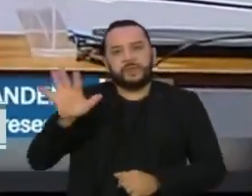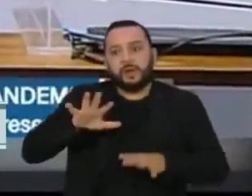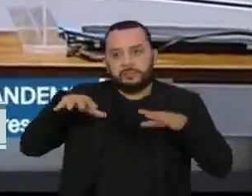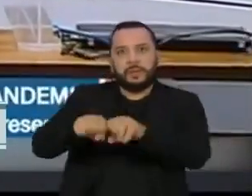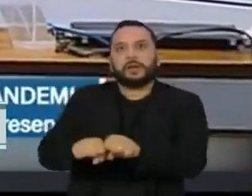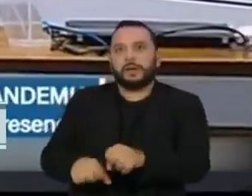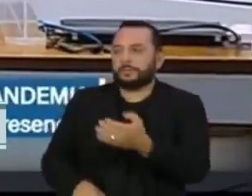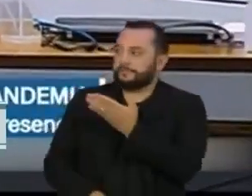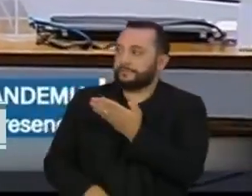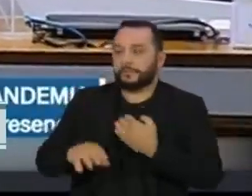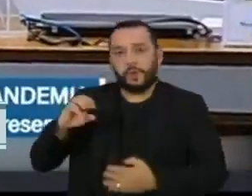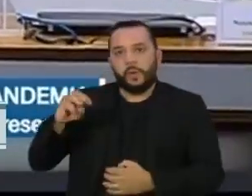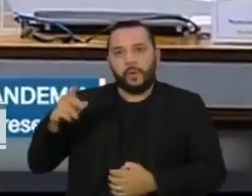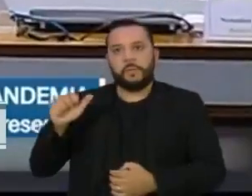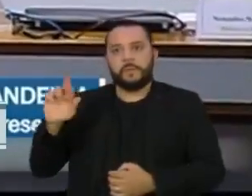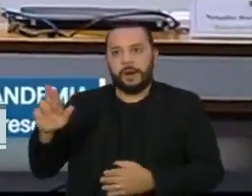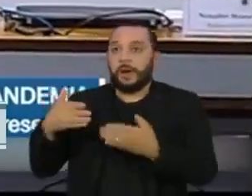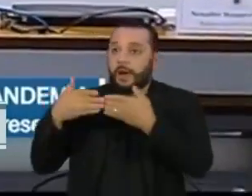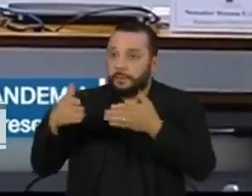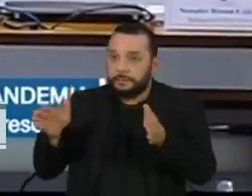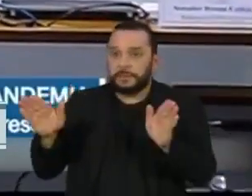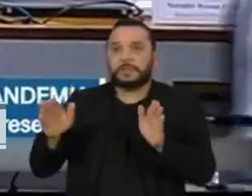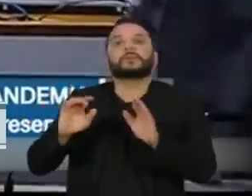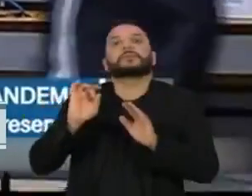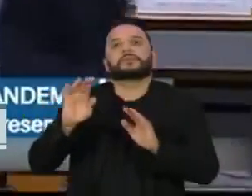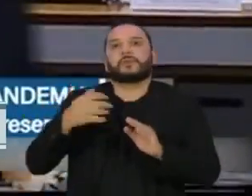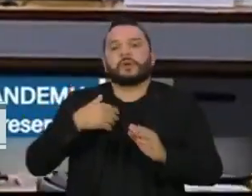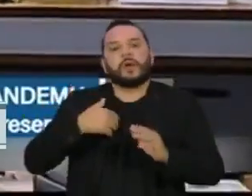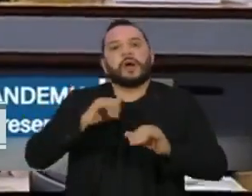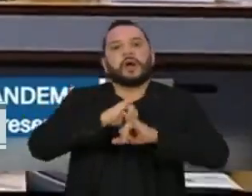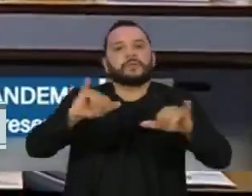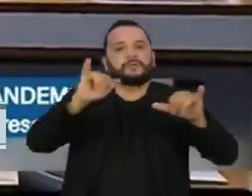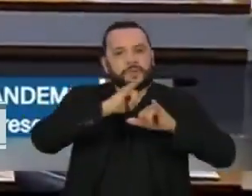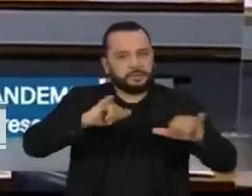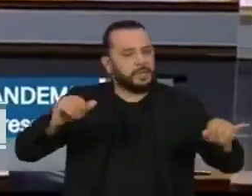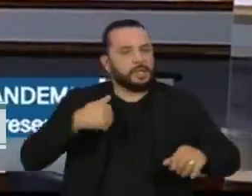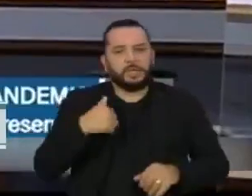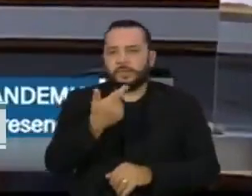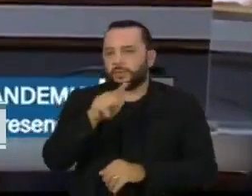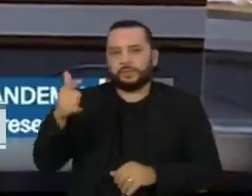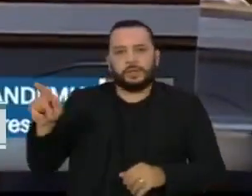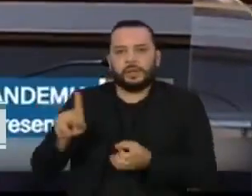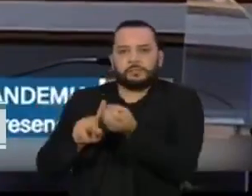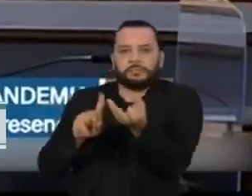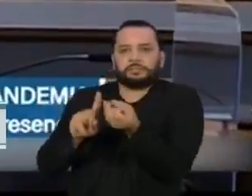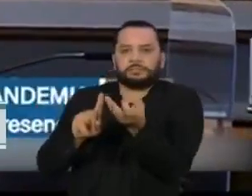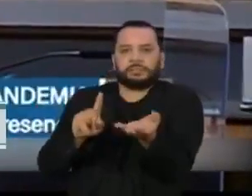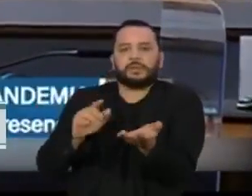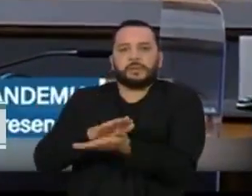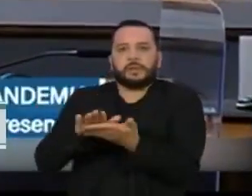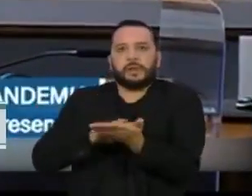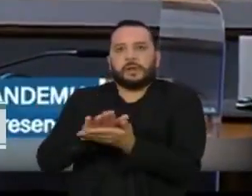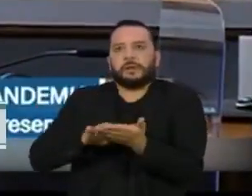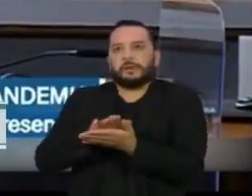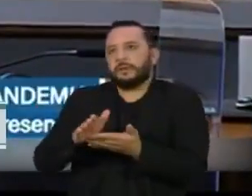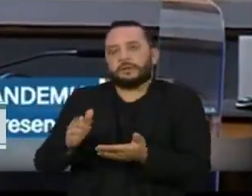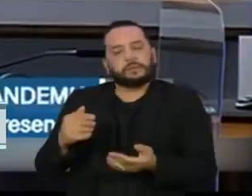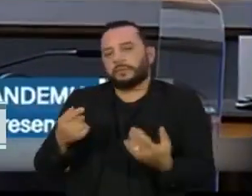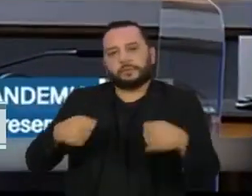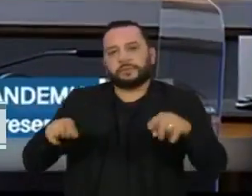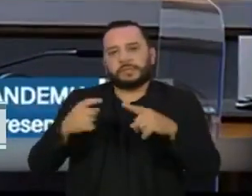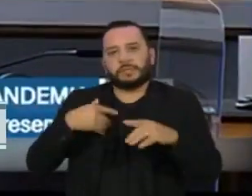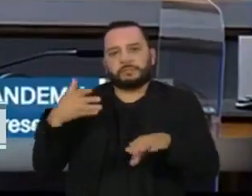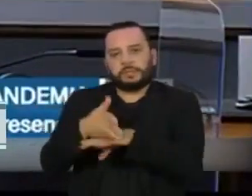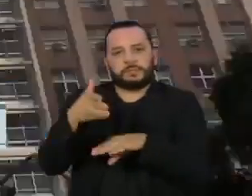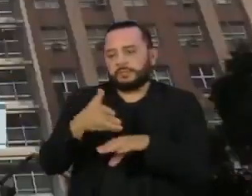abrir a sessão, mas apenas para informar aos senadores que não haveria depoimentos para permitir a participação